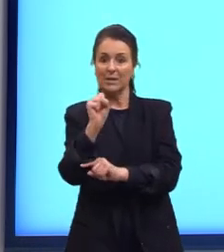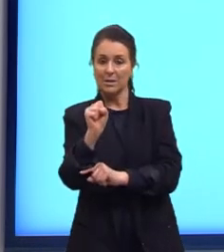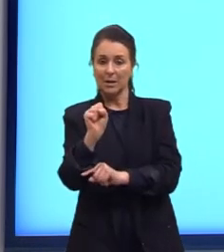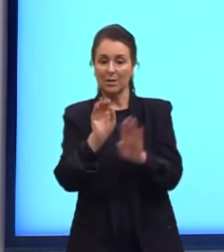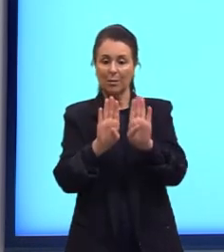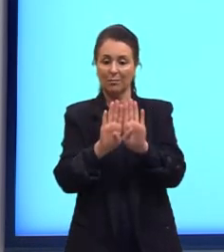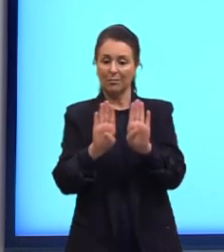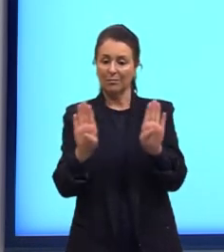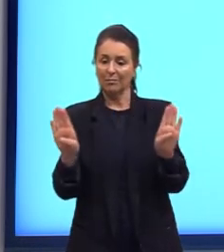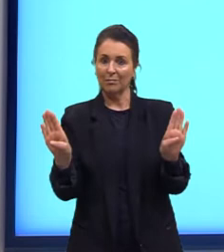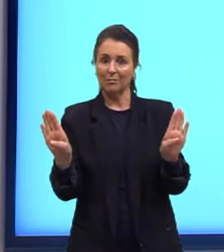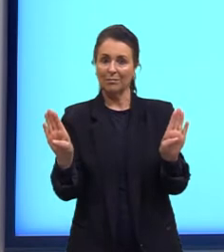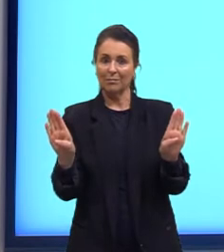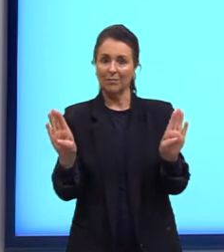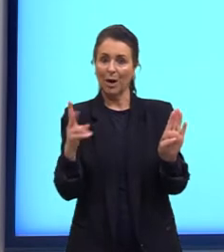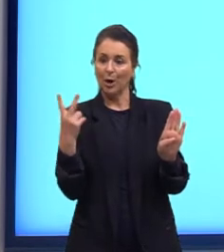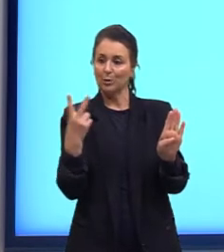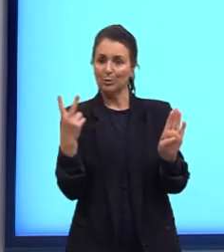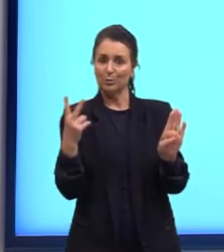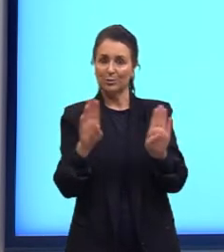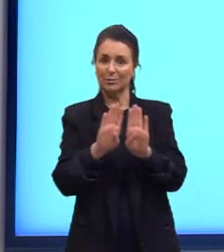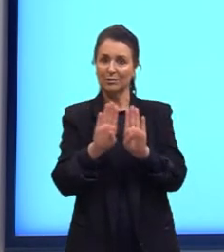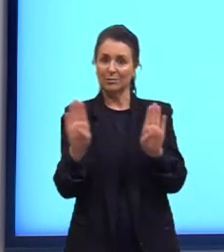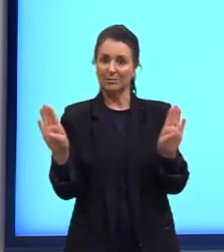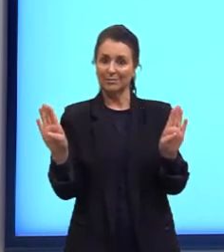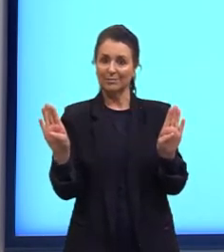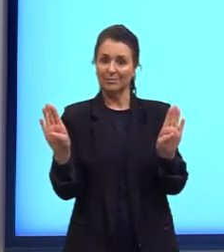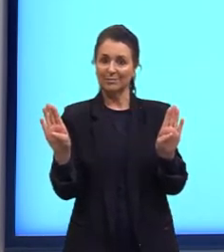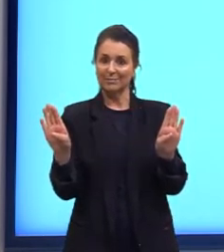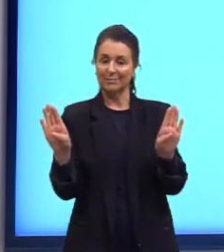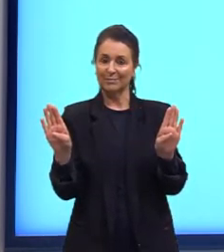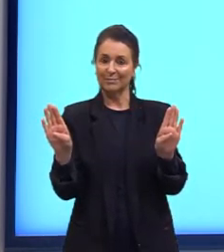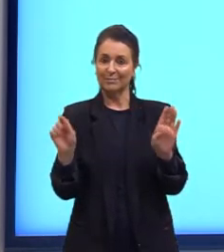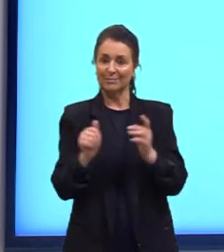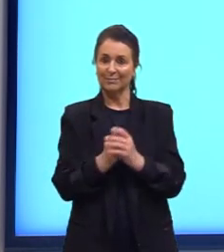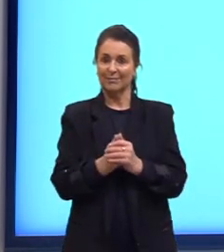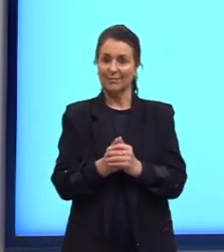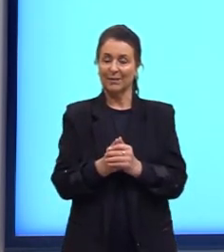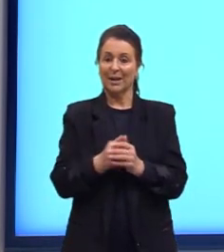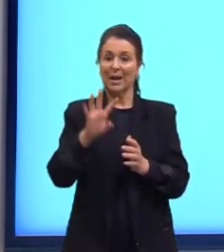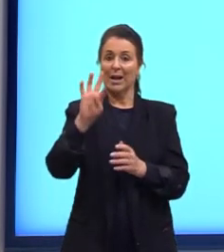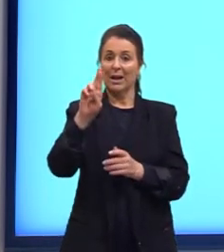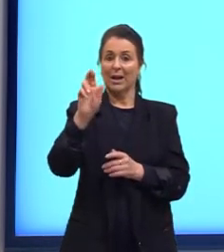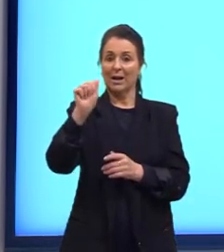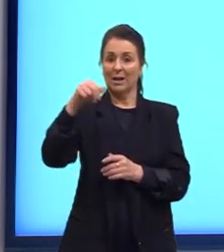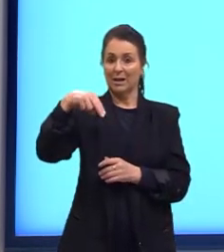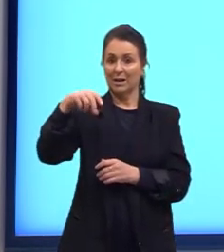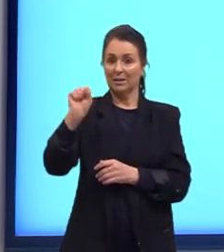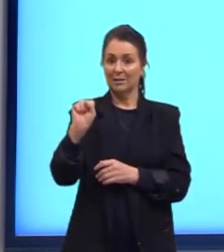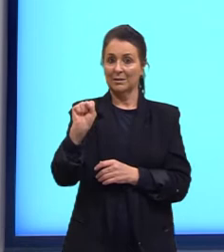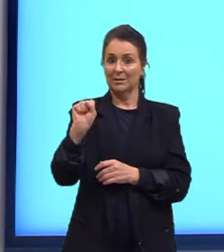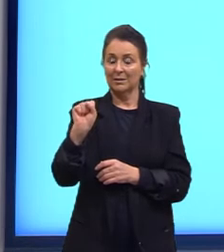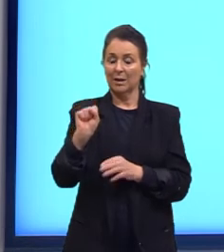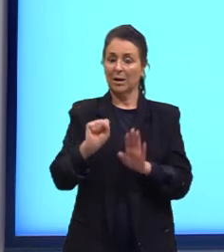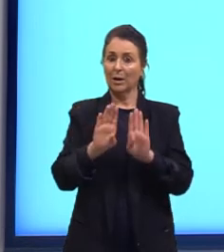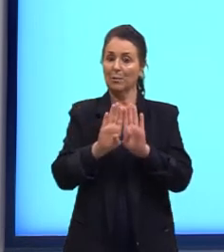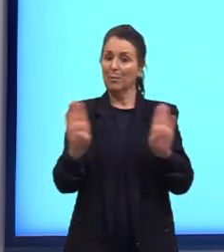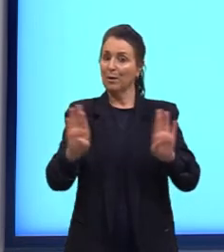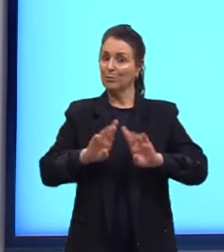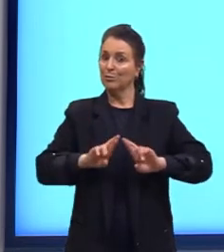As duas hidroxila estão no mesmo plano, partindo aqui no meio. A trans tem planos diferentes.